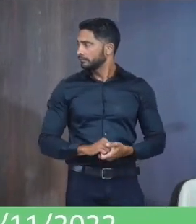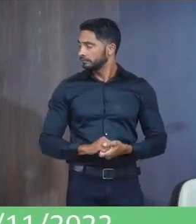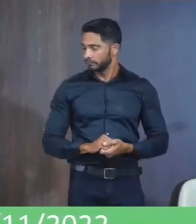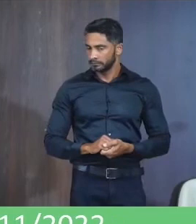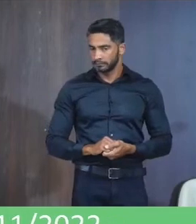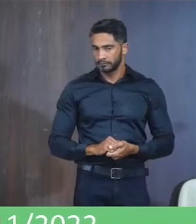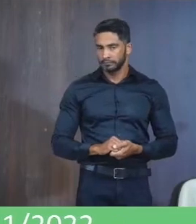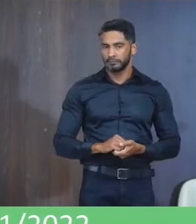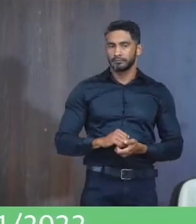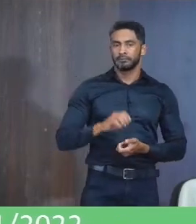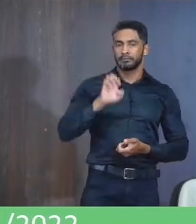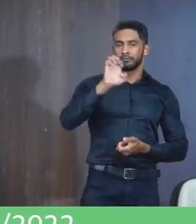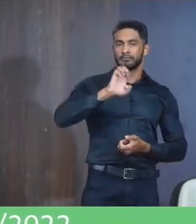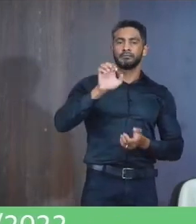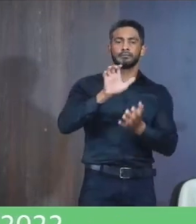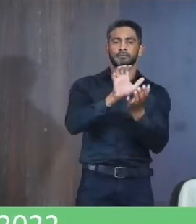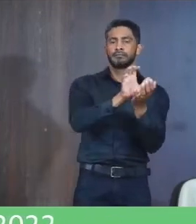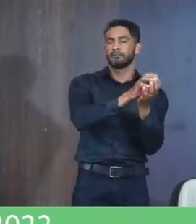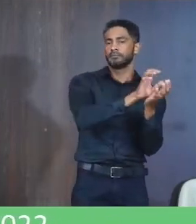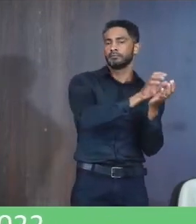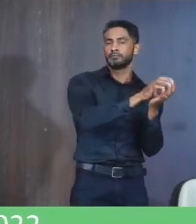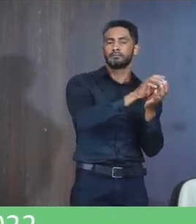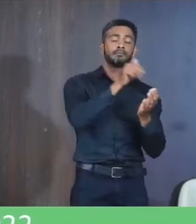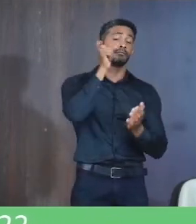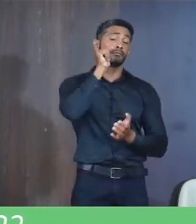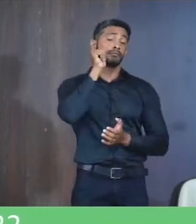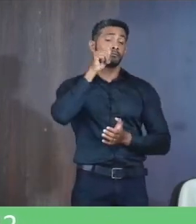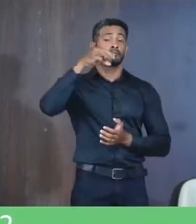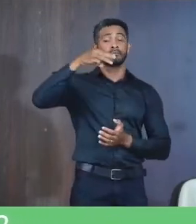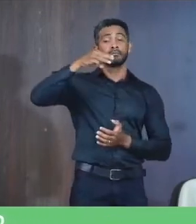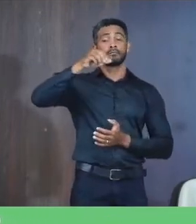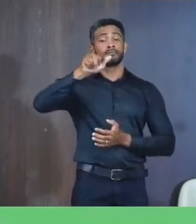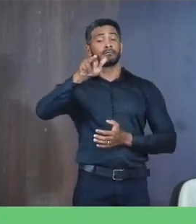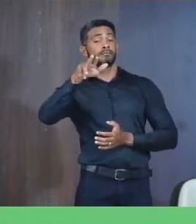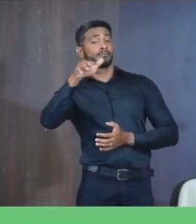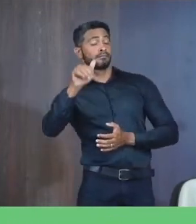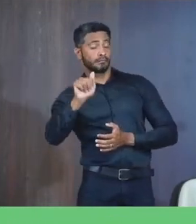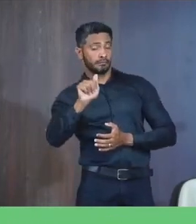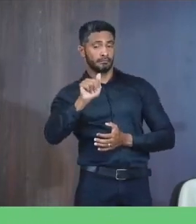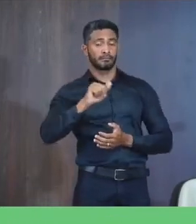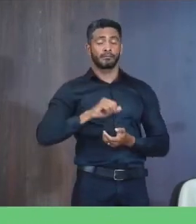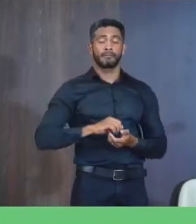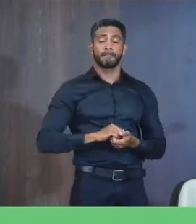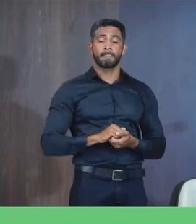Do estado De Pernambuco Senhora Marília Valença Rocha Arraes de Alencar